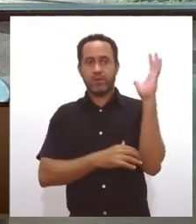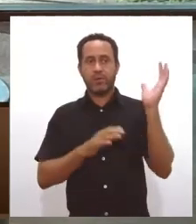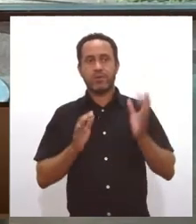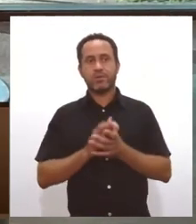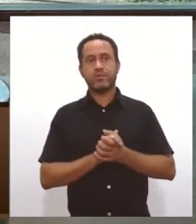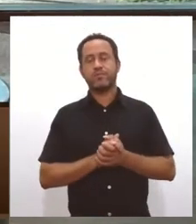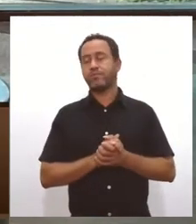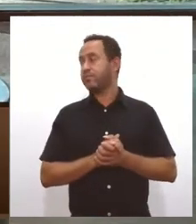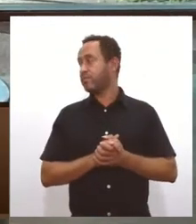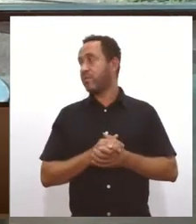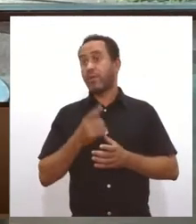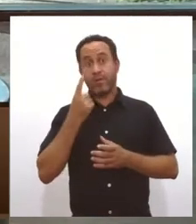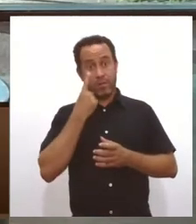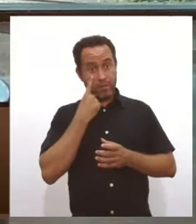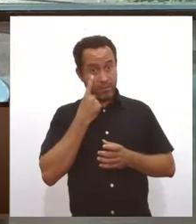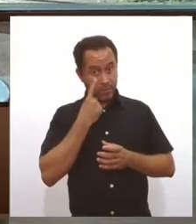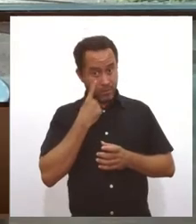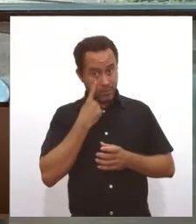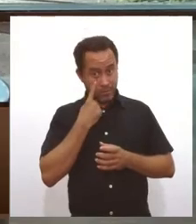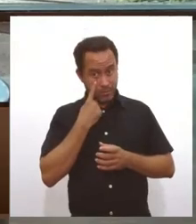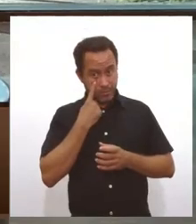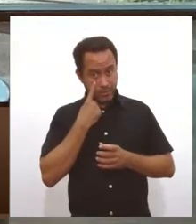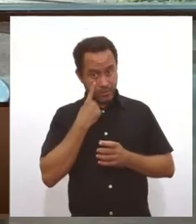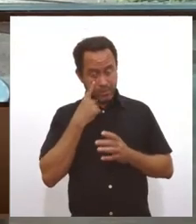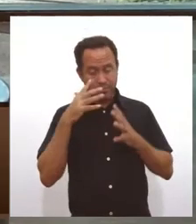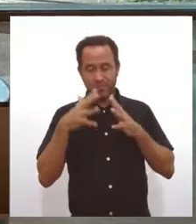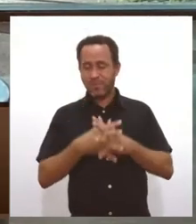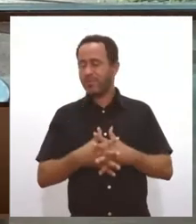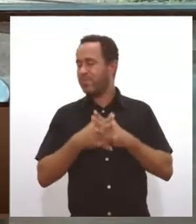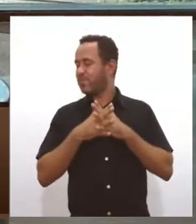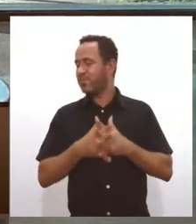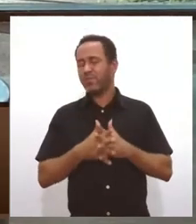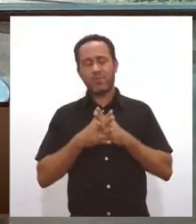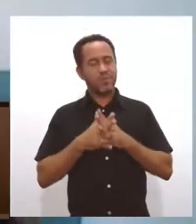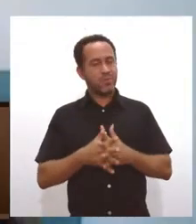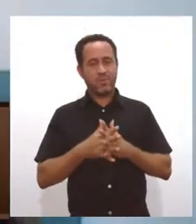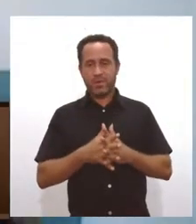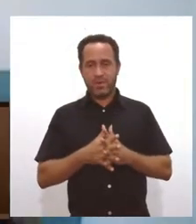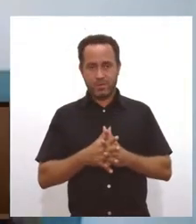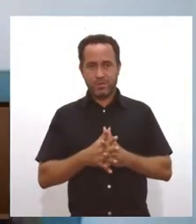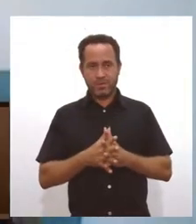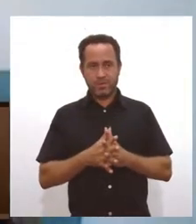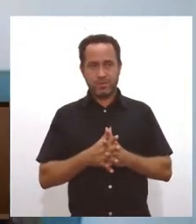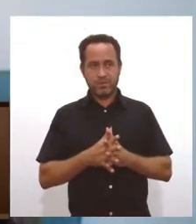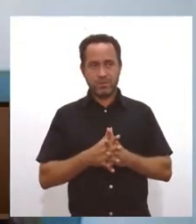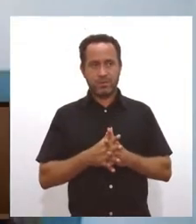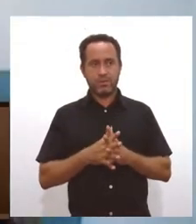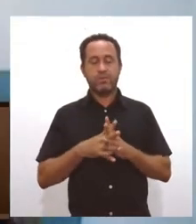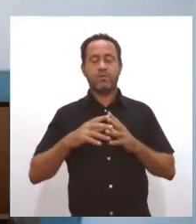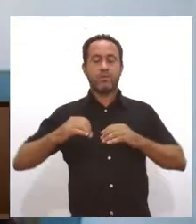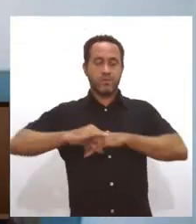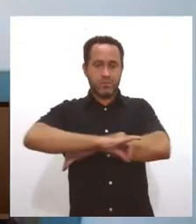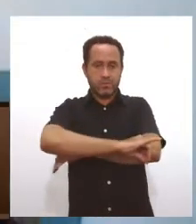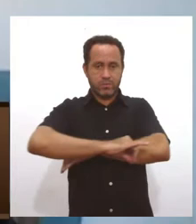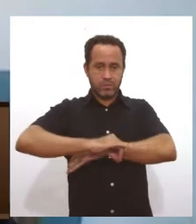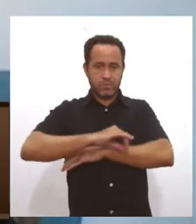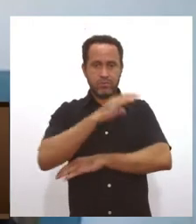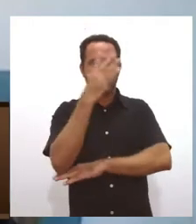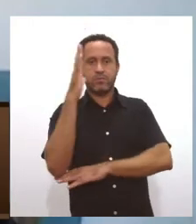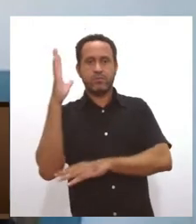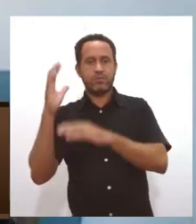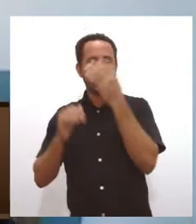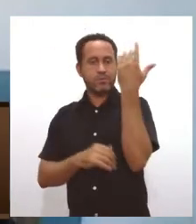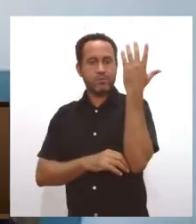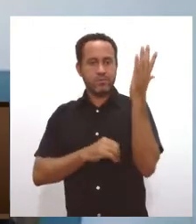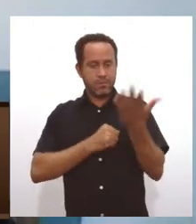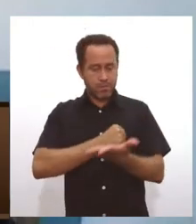Veja, né? É tudo tão complexo, volto a dizer, né? Você colocou aí a questão do saneamento básico